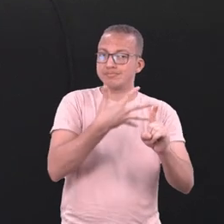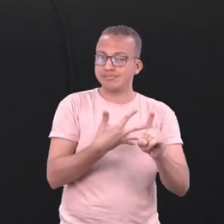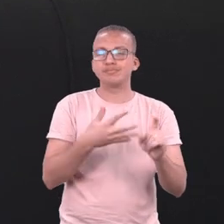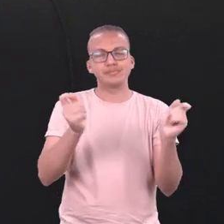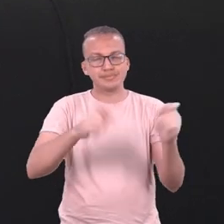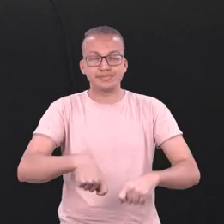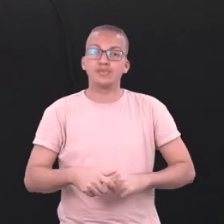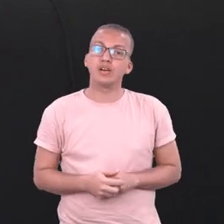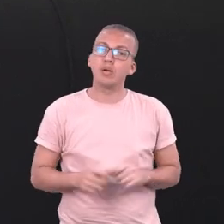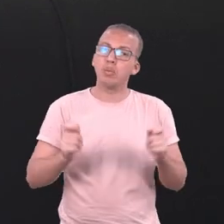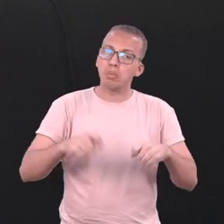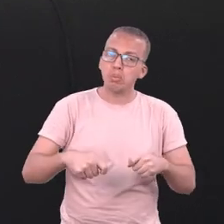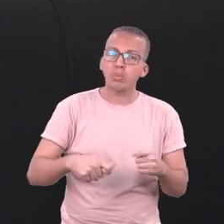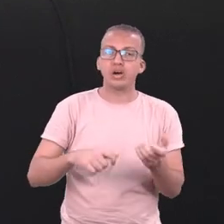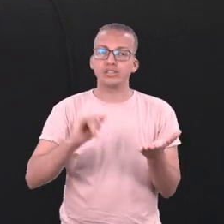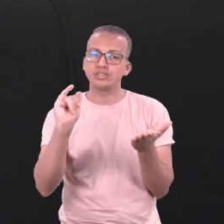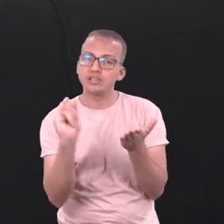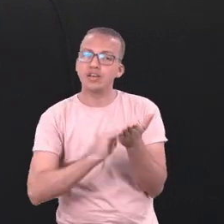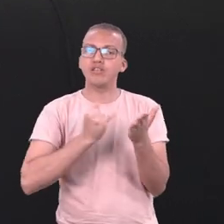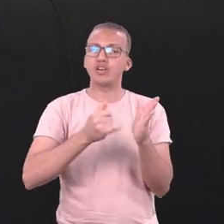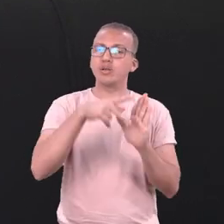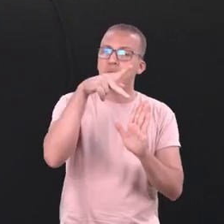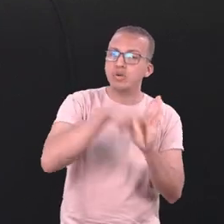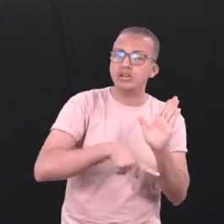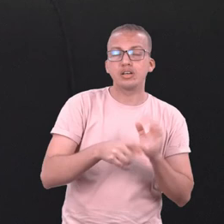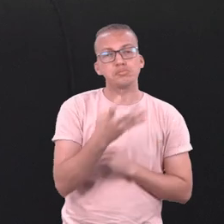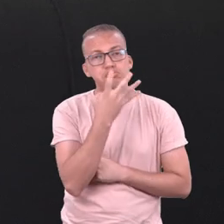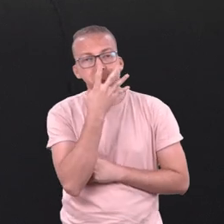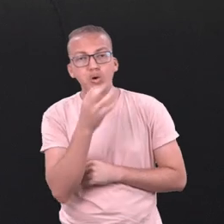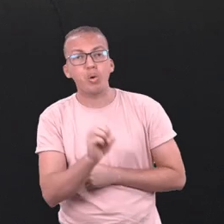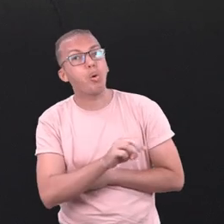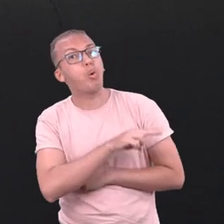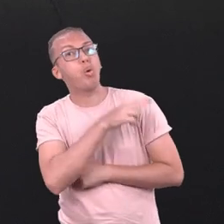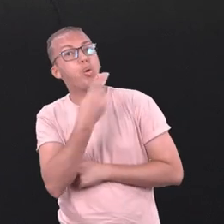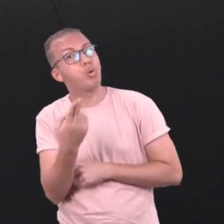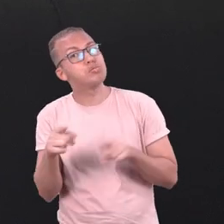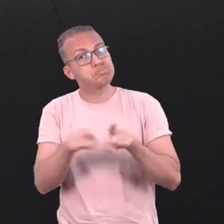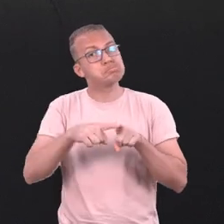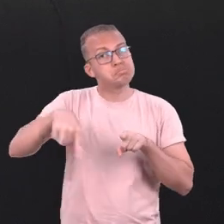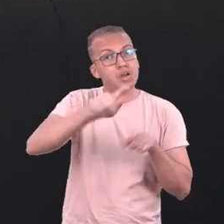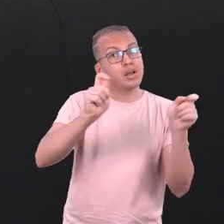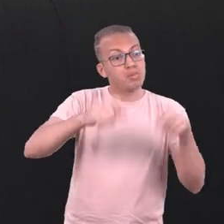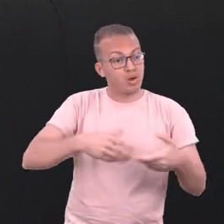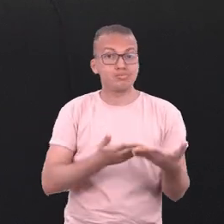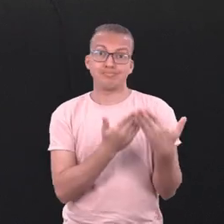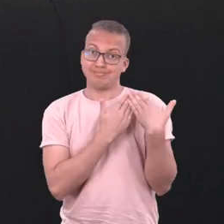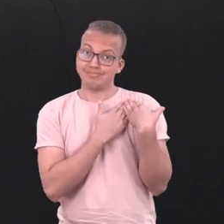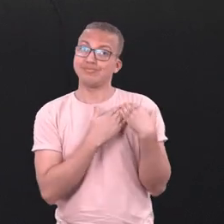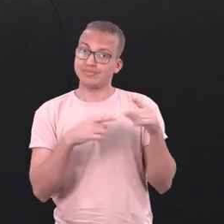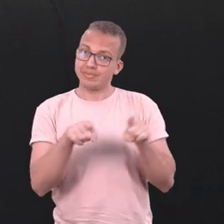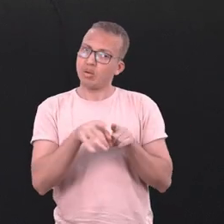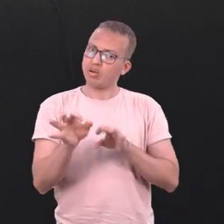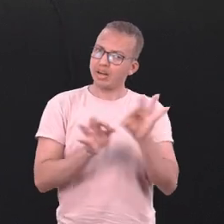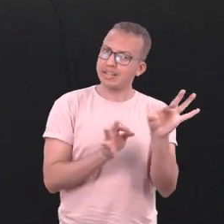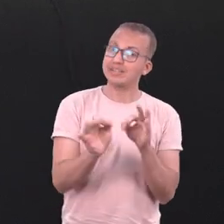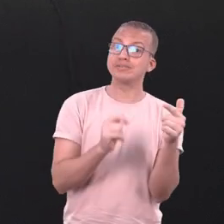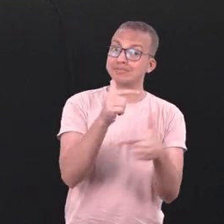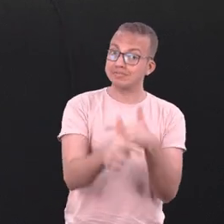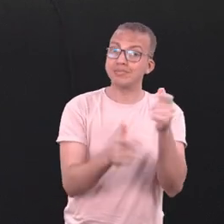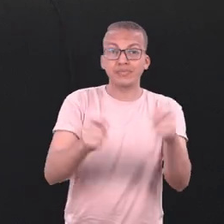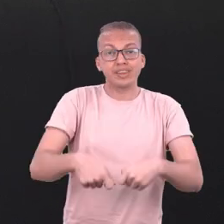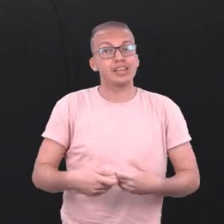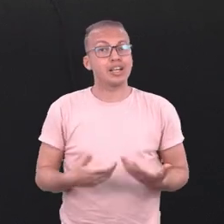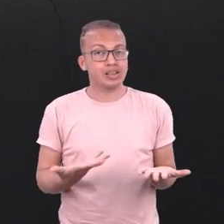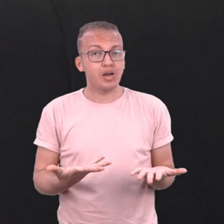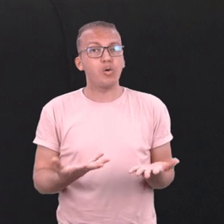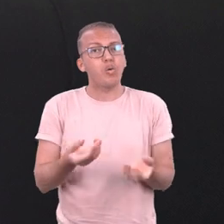projetos, seja de forma como ouvinte, seja de forma ativa, sendo organizadores desses eventos. Fica aí o convite